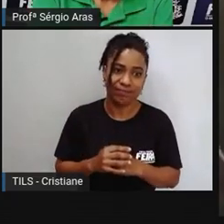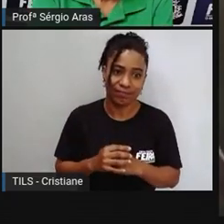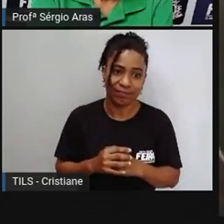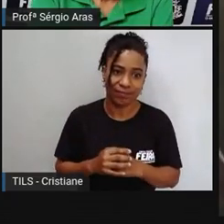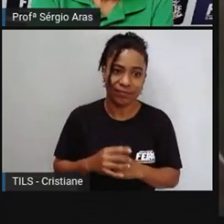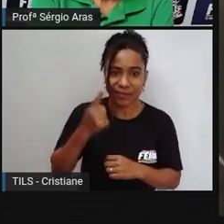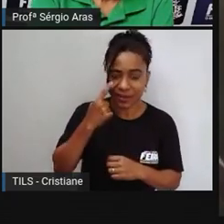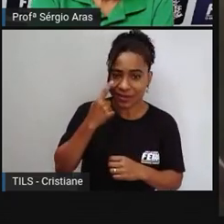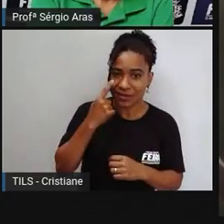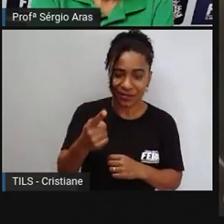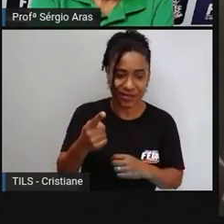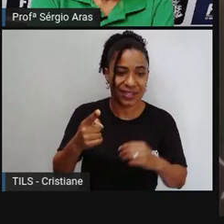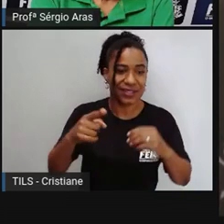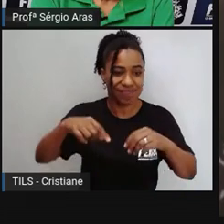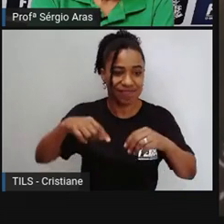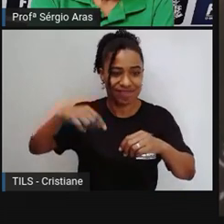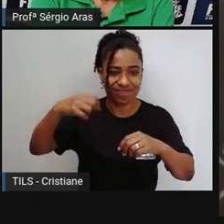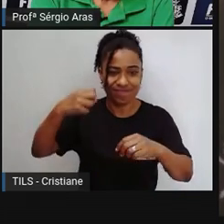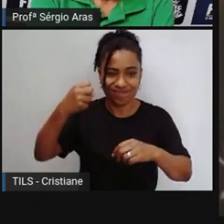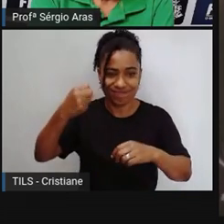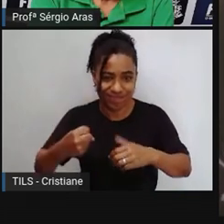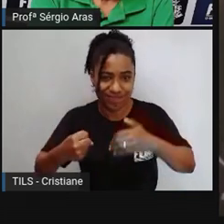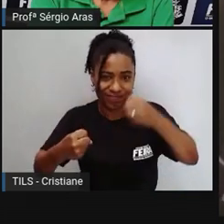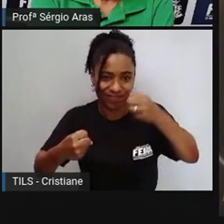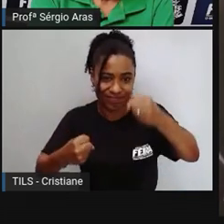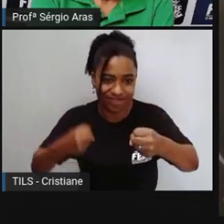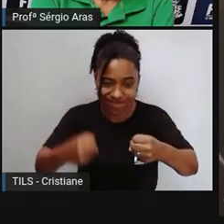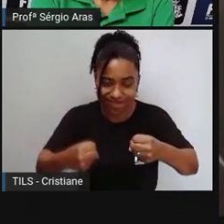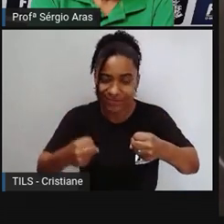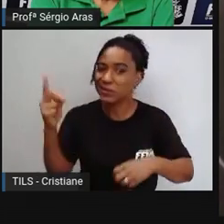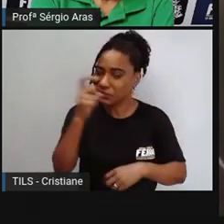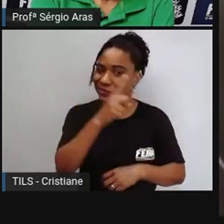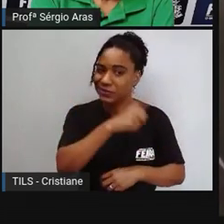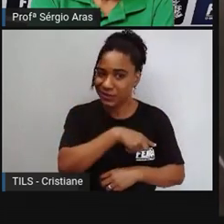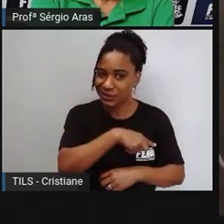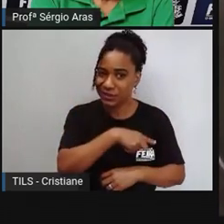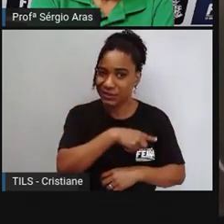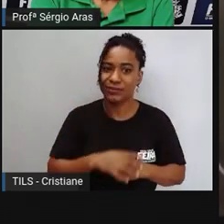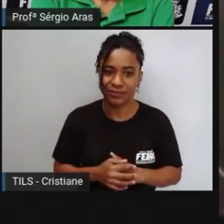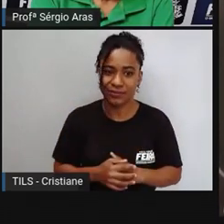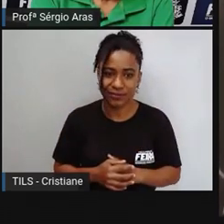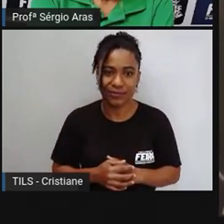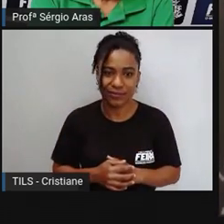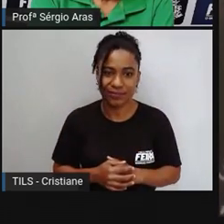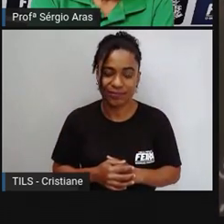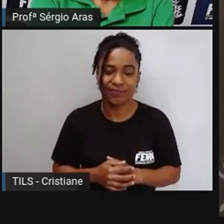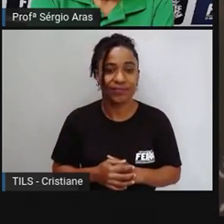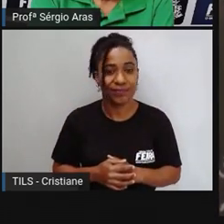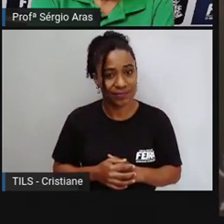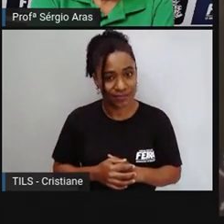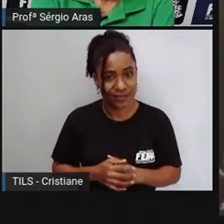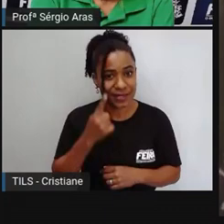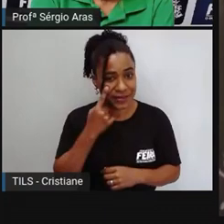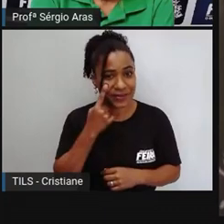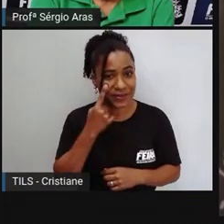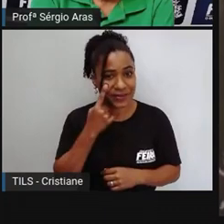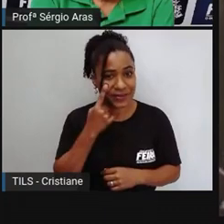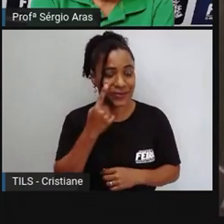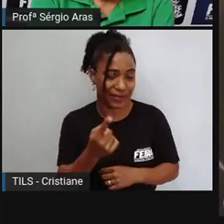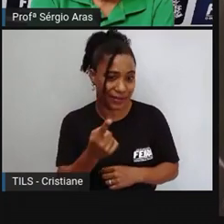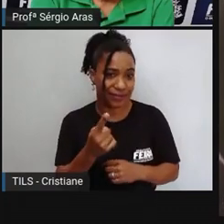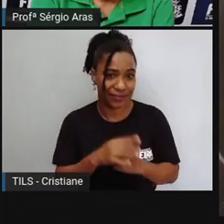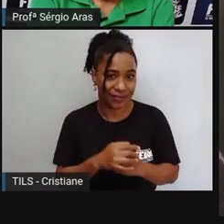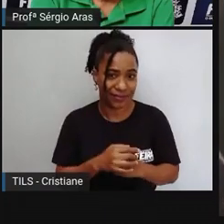ponte aí nessa passagem aí às vezes eu caio né porque como é que eu caio porque não tem jeito a gente vem fazendo